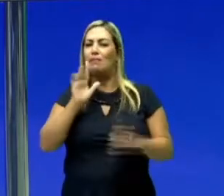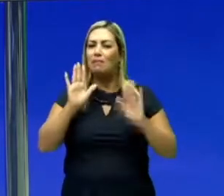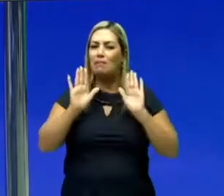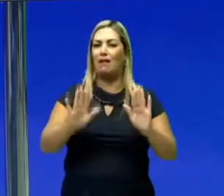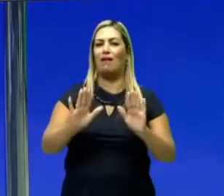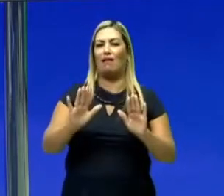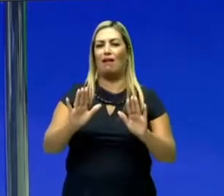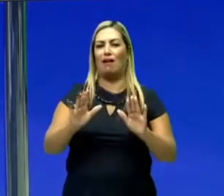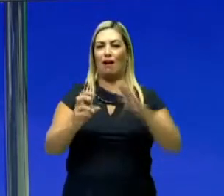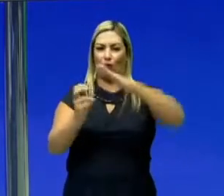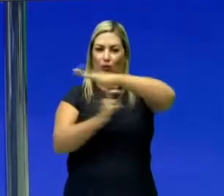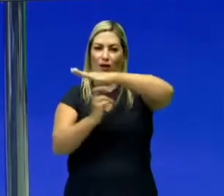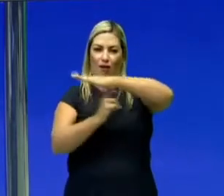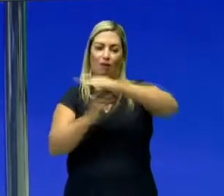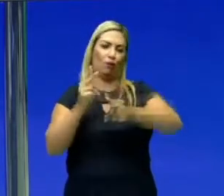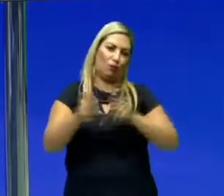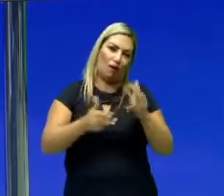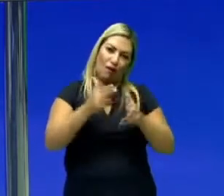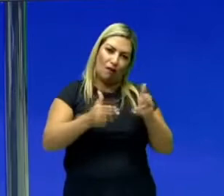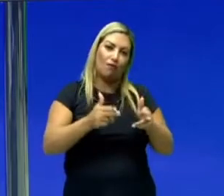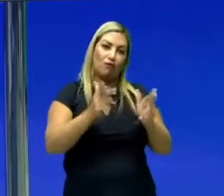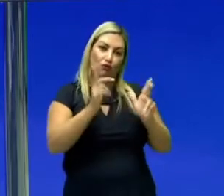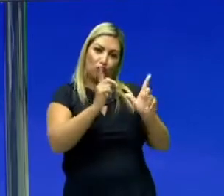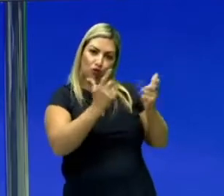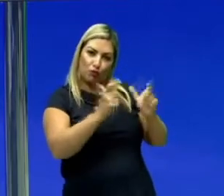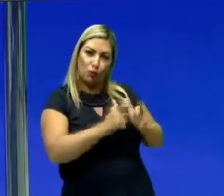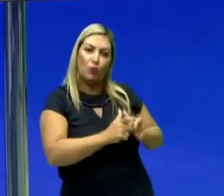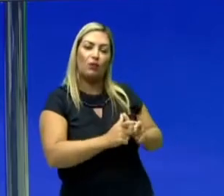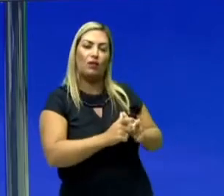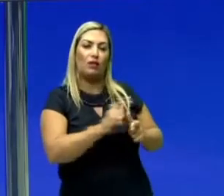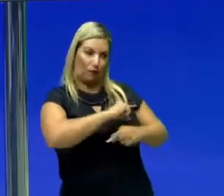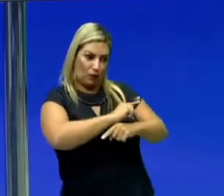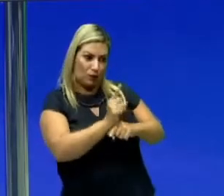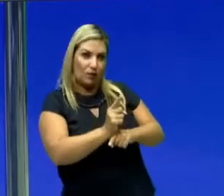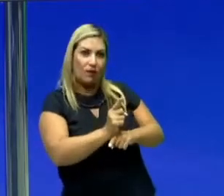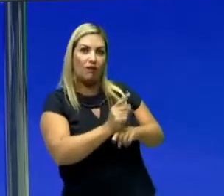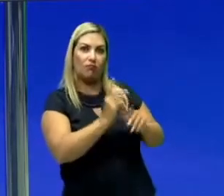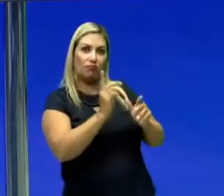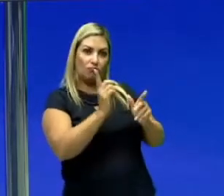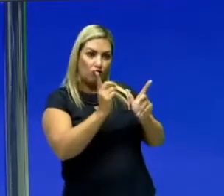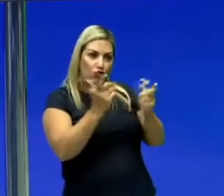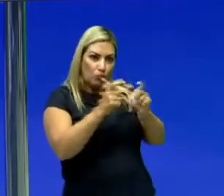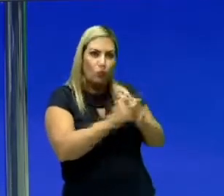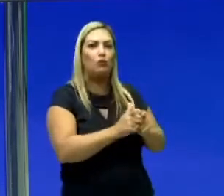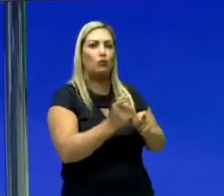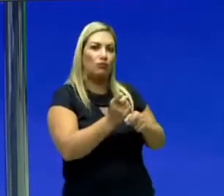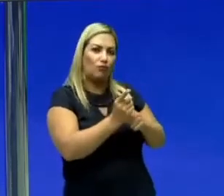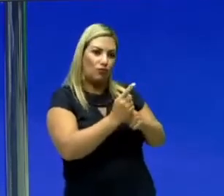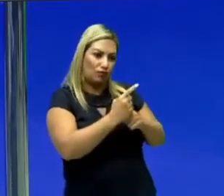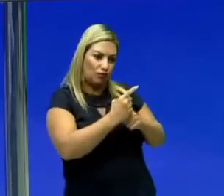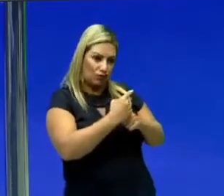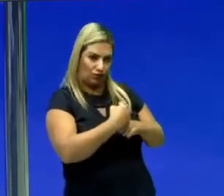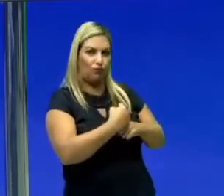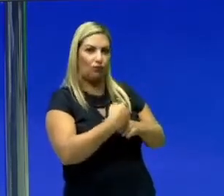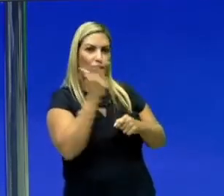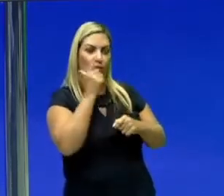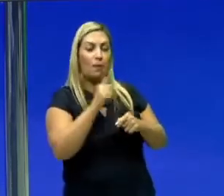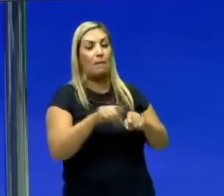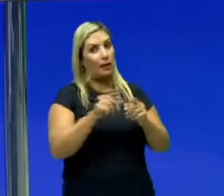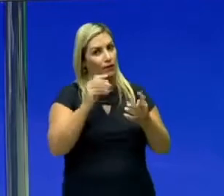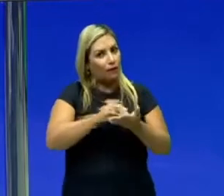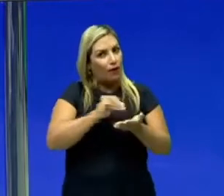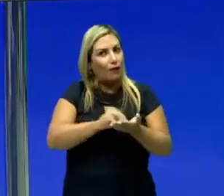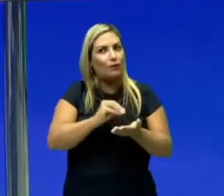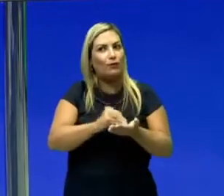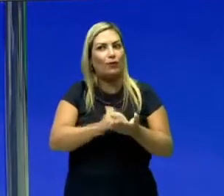pare. Ele pode até diminuir um pouco a velocidade, ou seja, provocar uma desaceleração. Mas nesse caso, não foi o